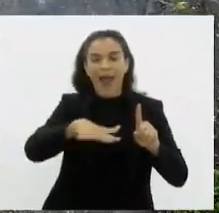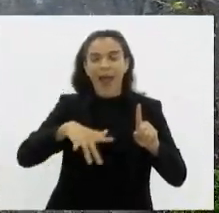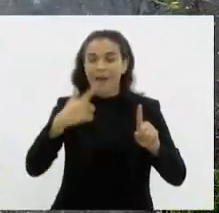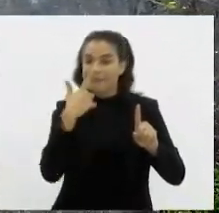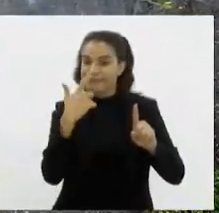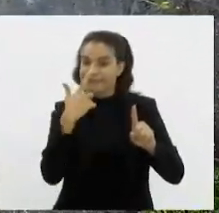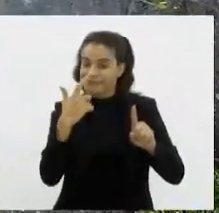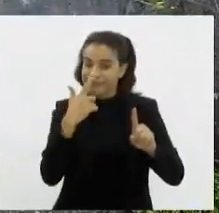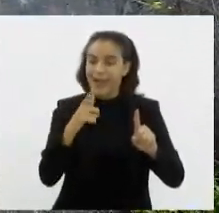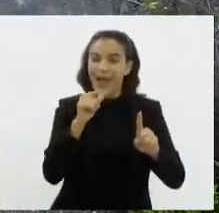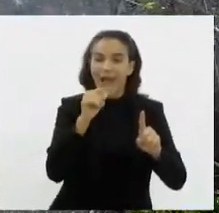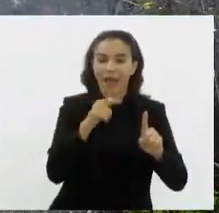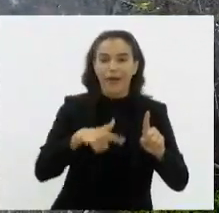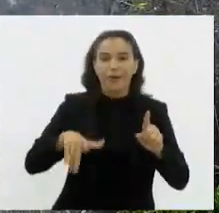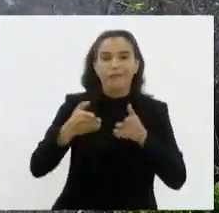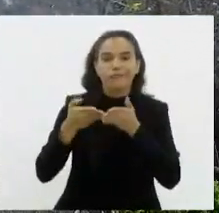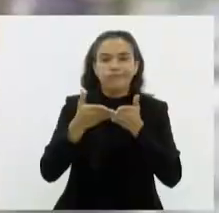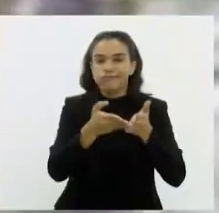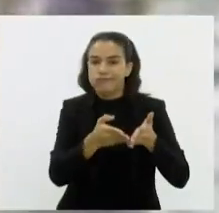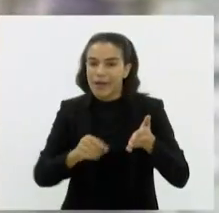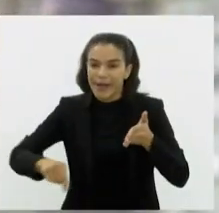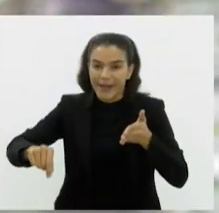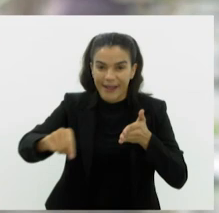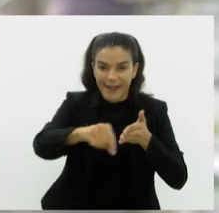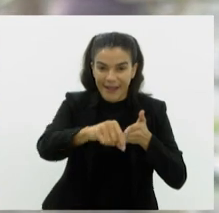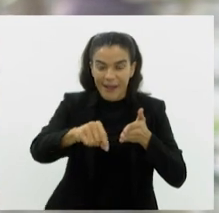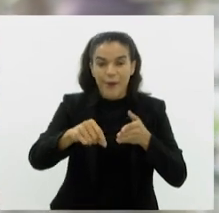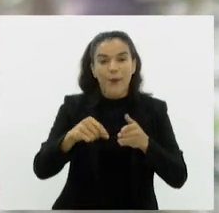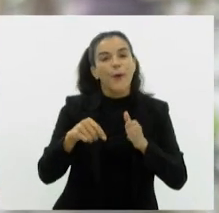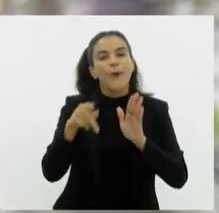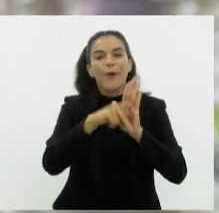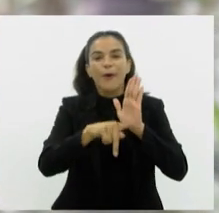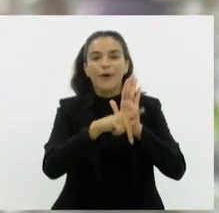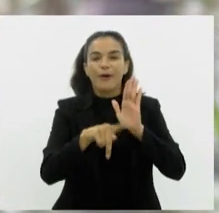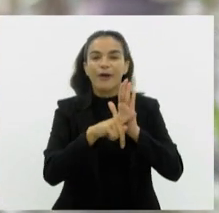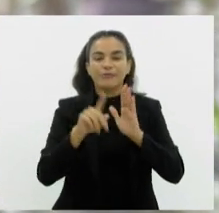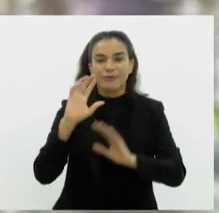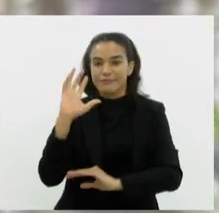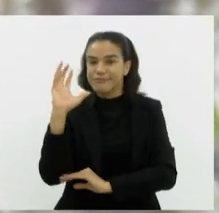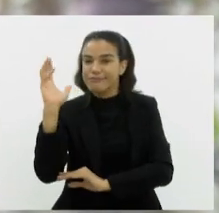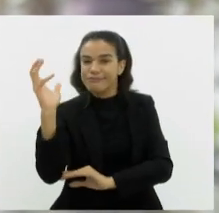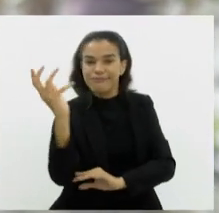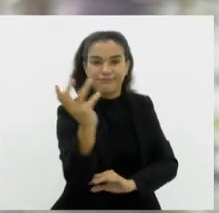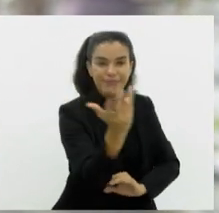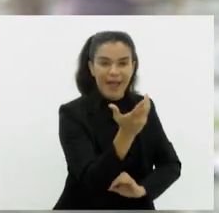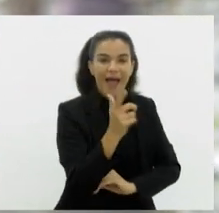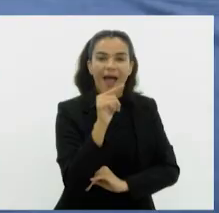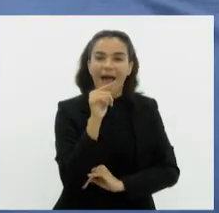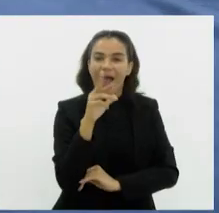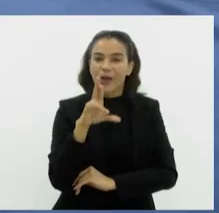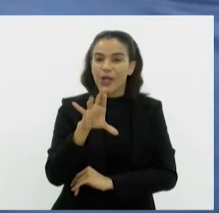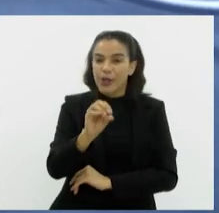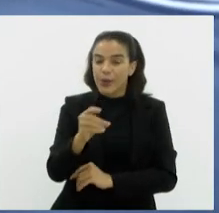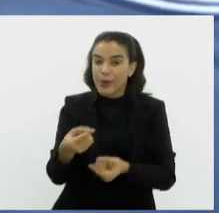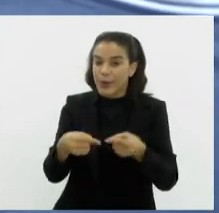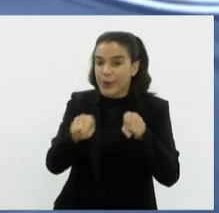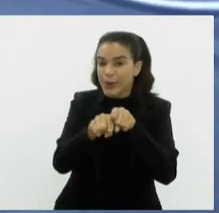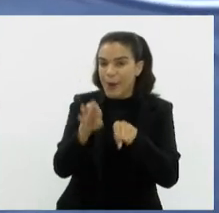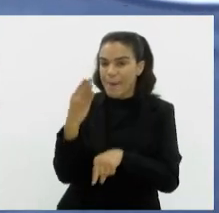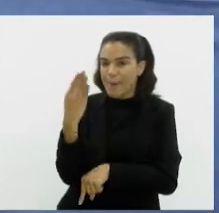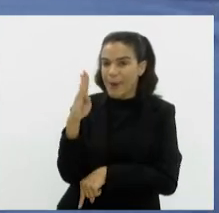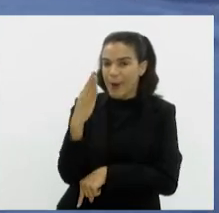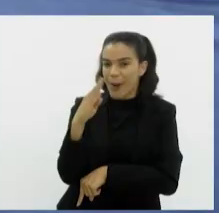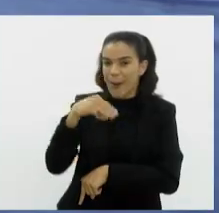Caju, na zona portuária do Rio de Janeiro. O projeto de reflorestamento da concessionária Águas do Rio, em parceria com o biólogo